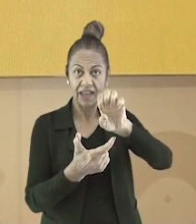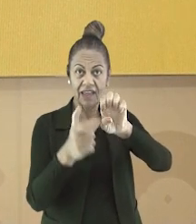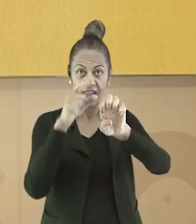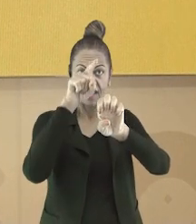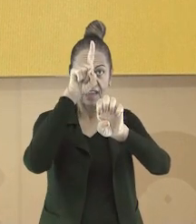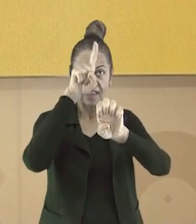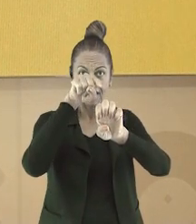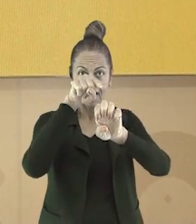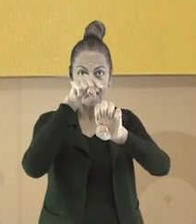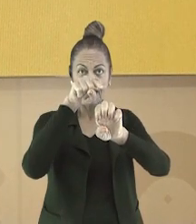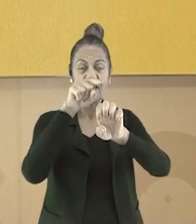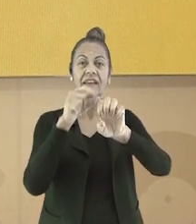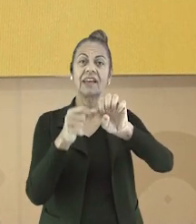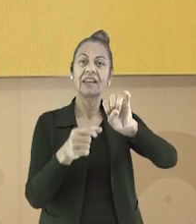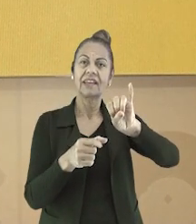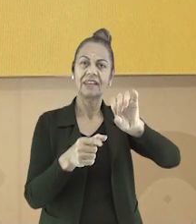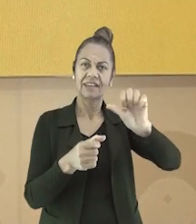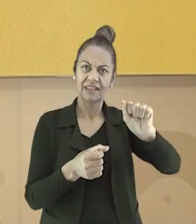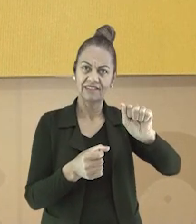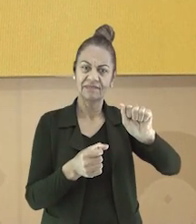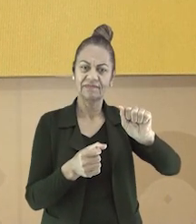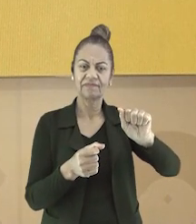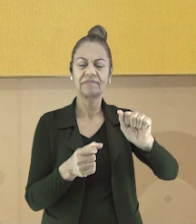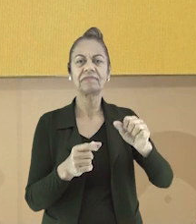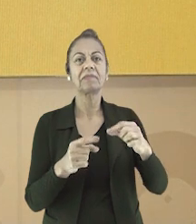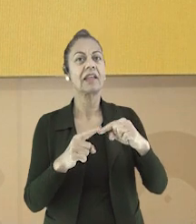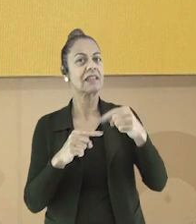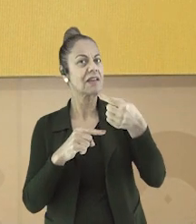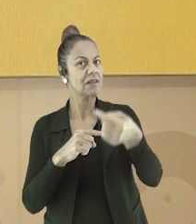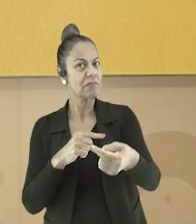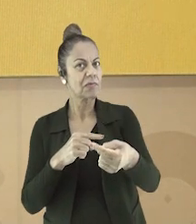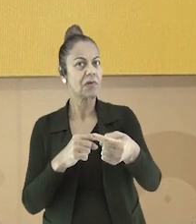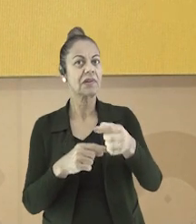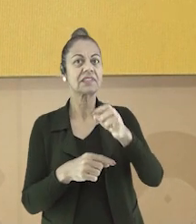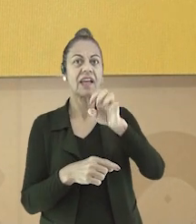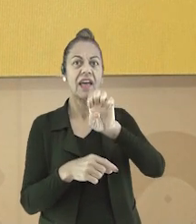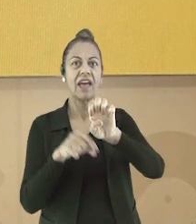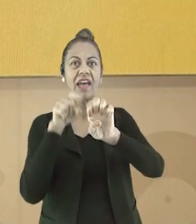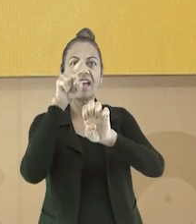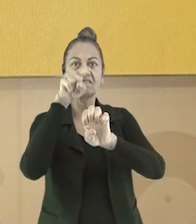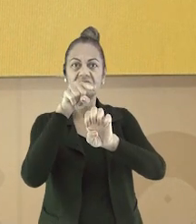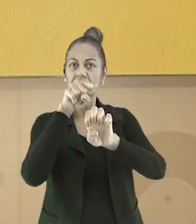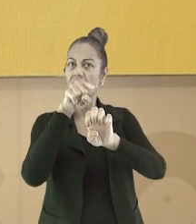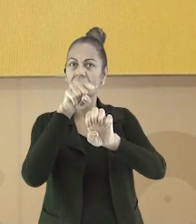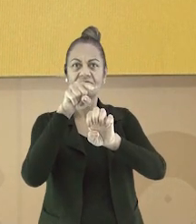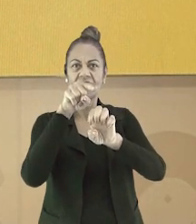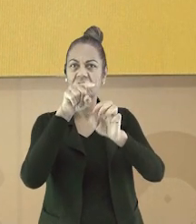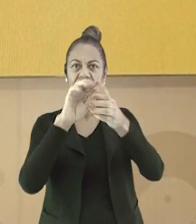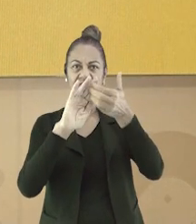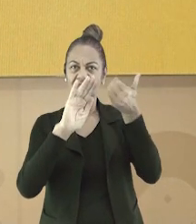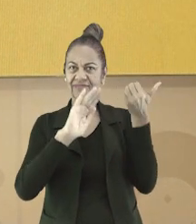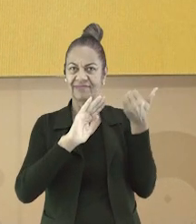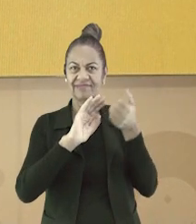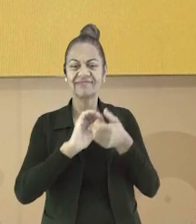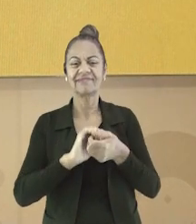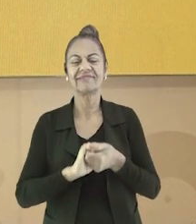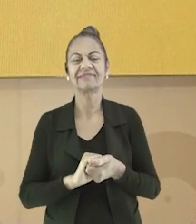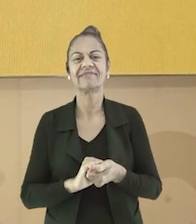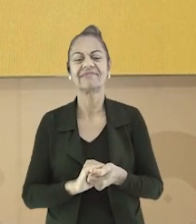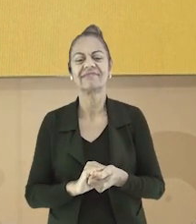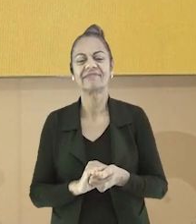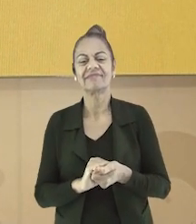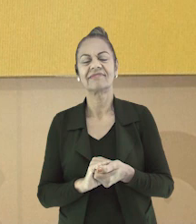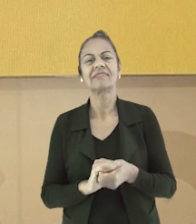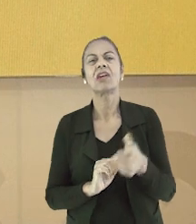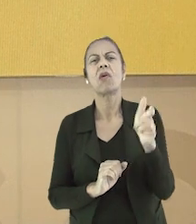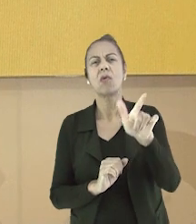Ideia. Depois do novo acordo ortográfico, o ditongo EI deixou de ser acentuado. Então, a